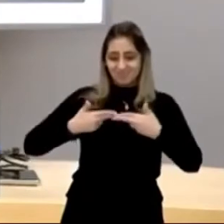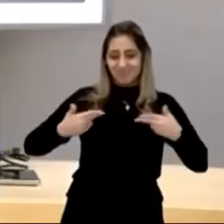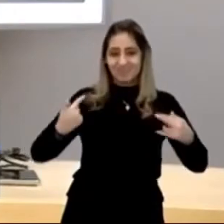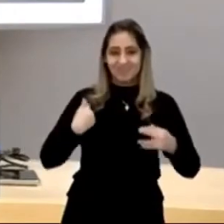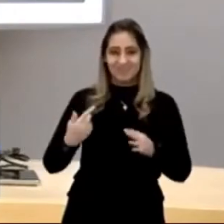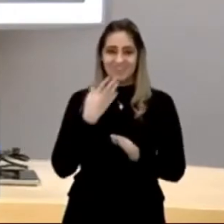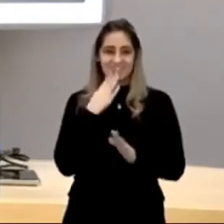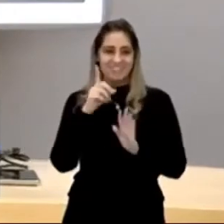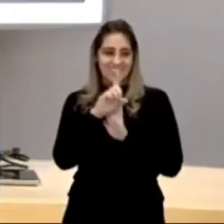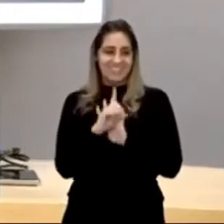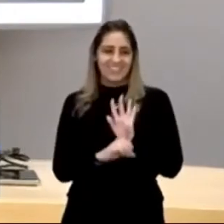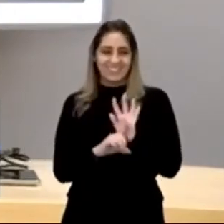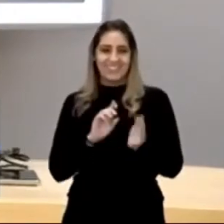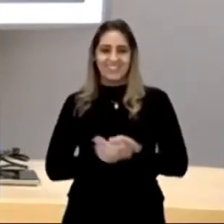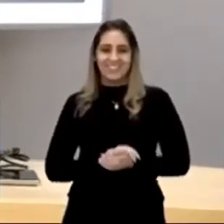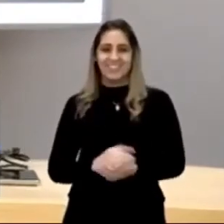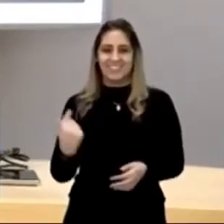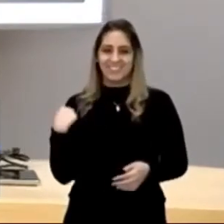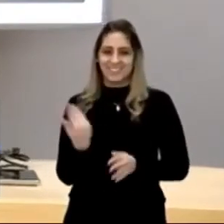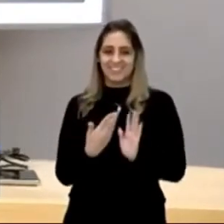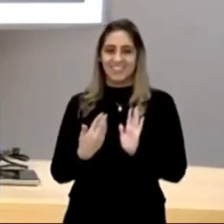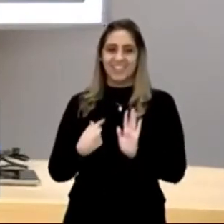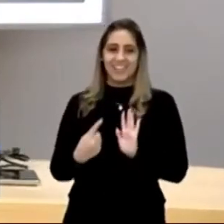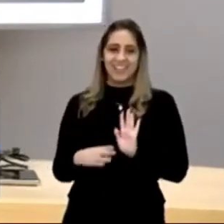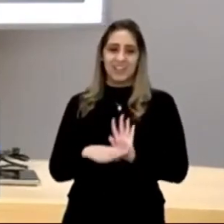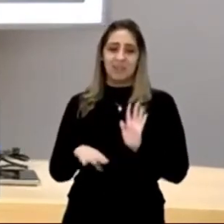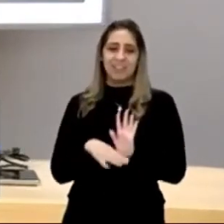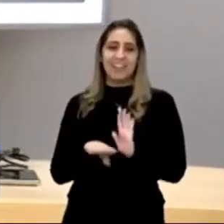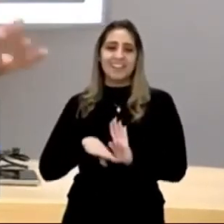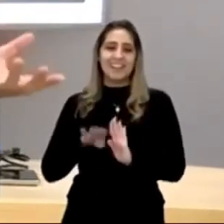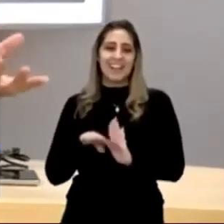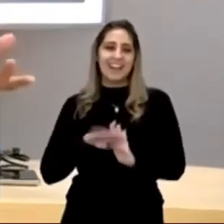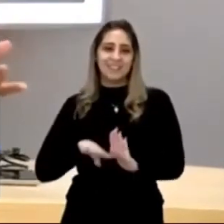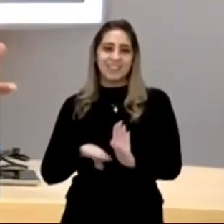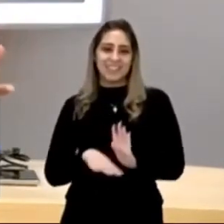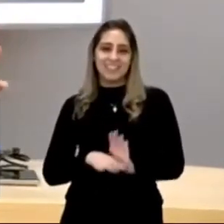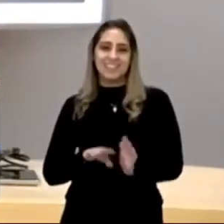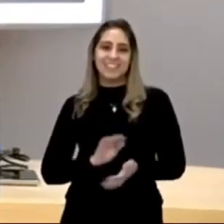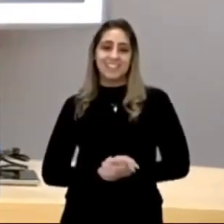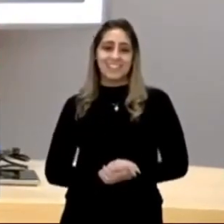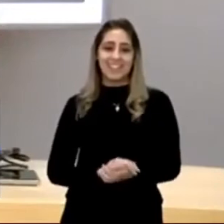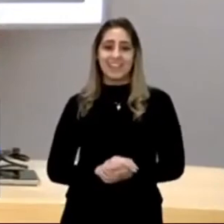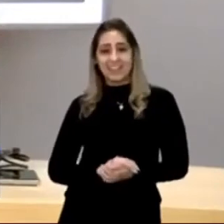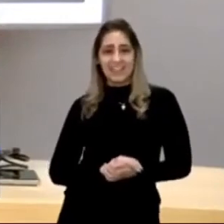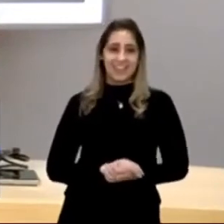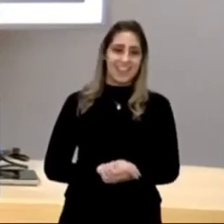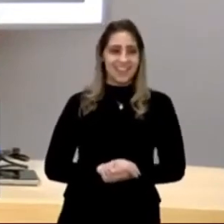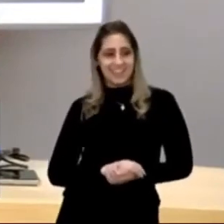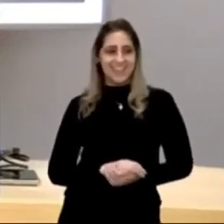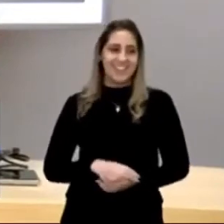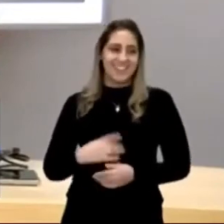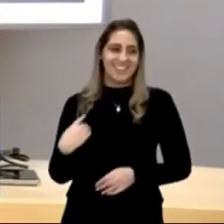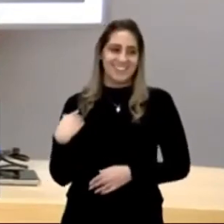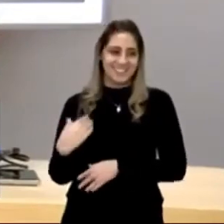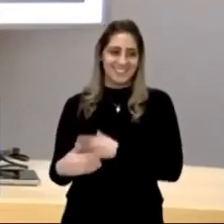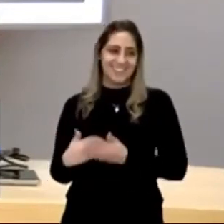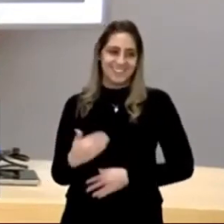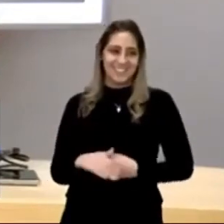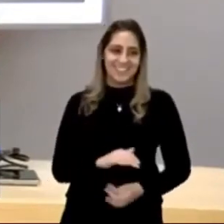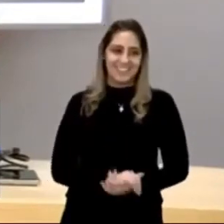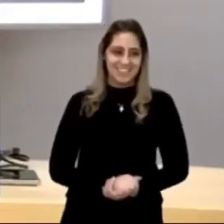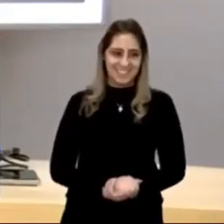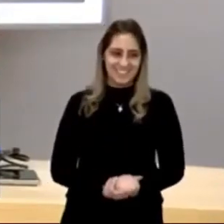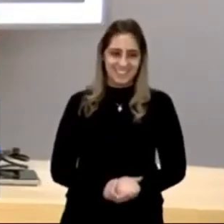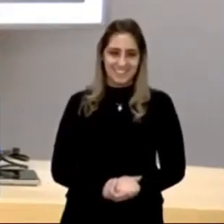Adolf Hitler ao poder. É claro que a ascensão de um líder horroroso como esse ao poder é um fato histórico muito maior do que a vida,